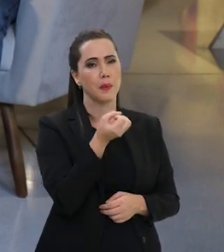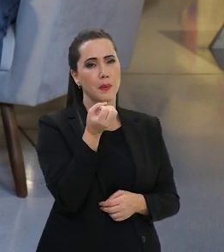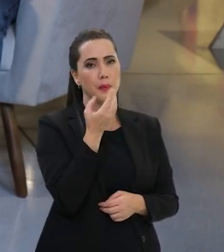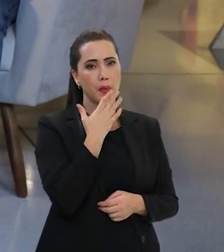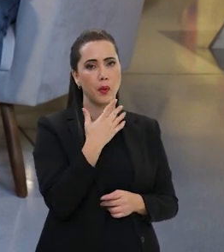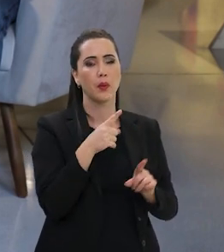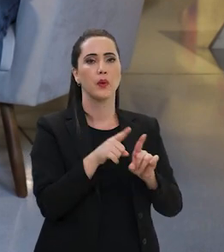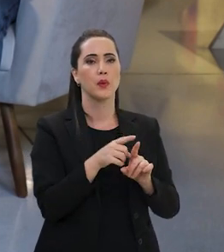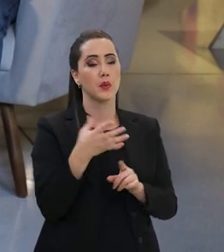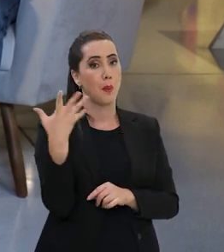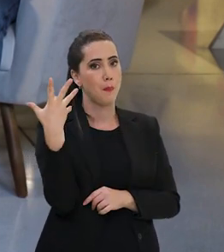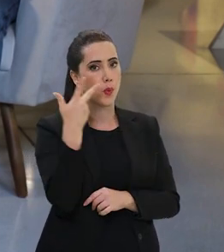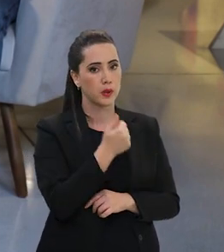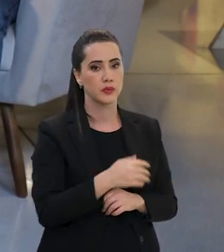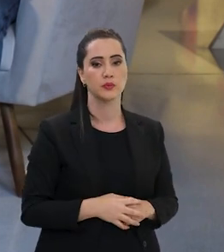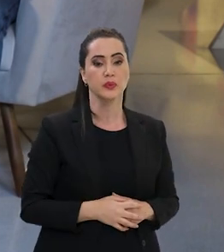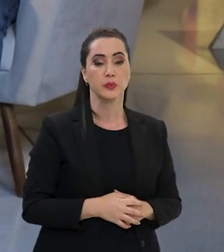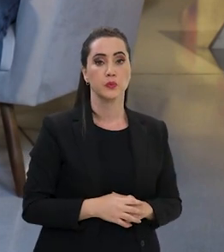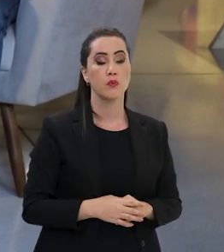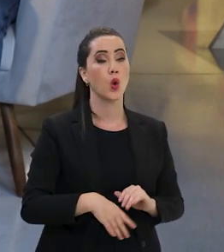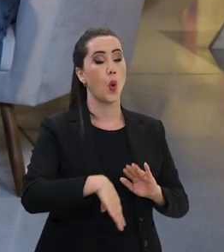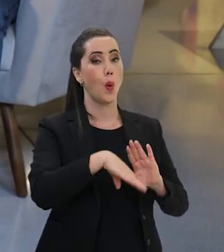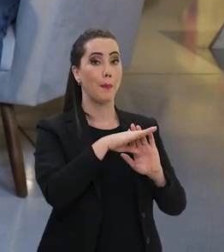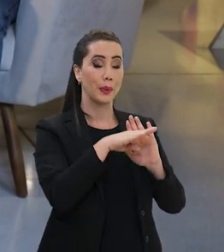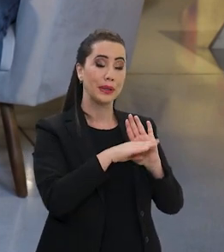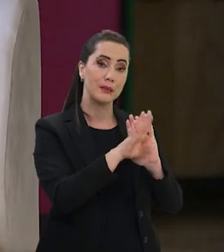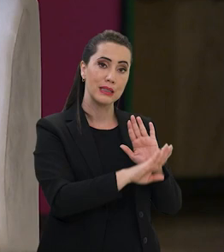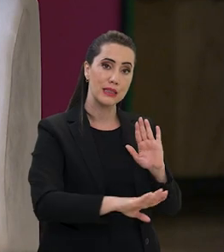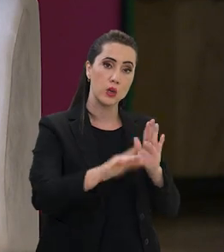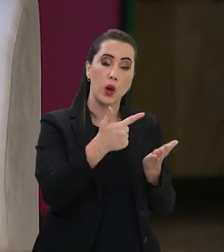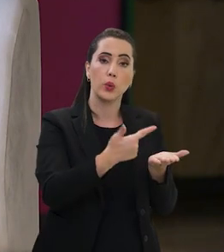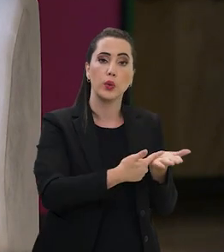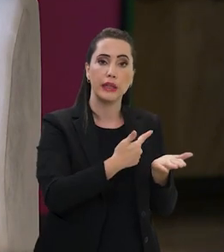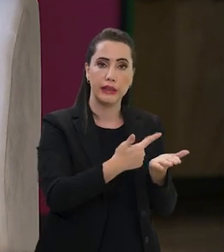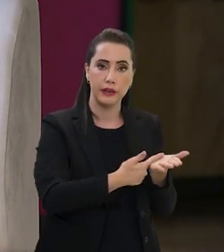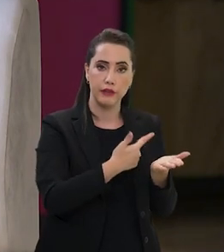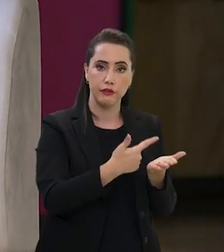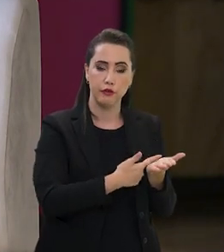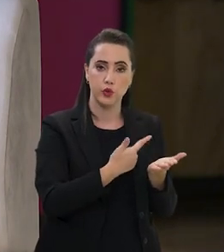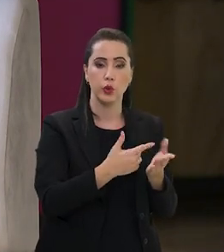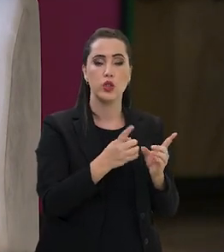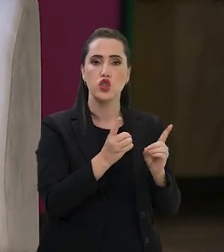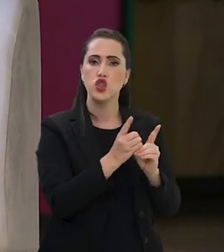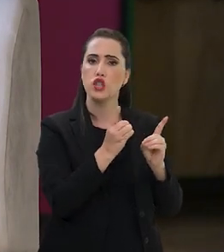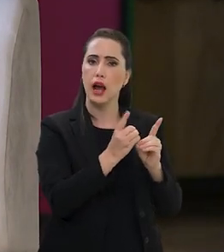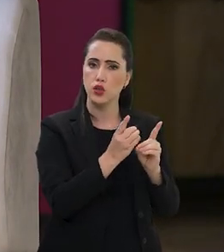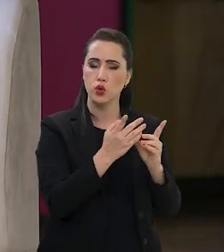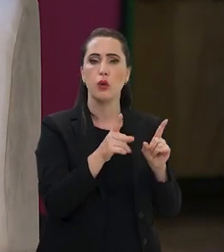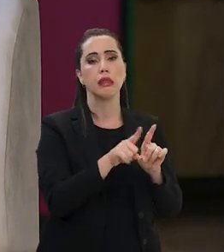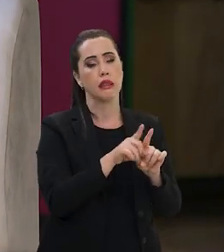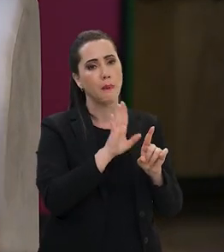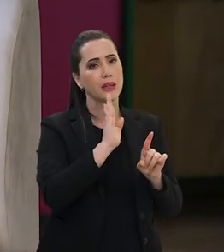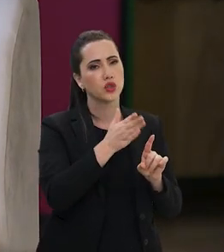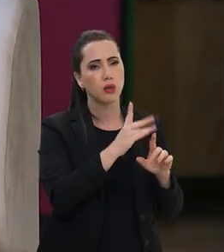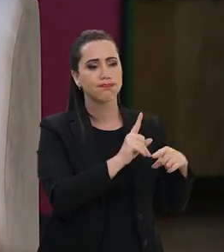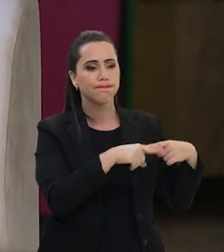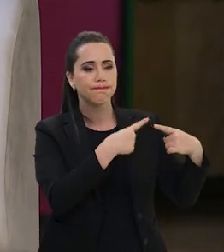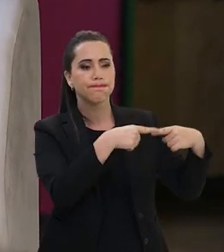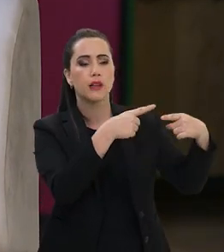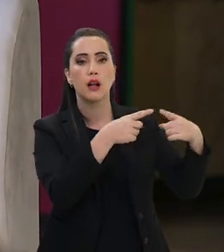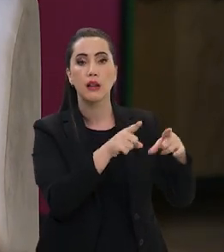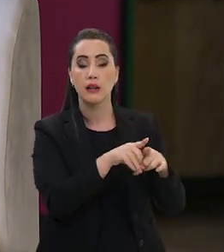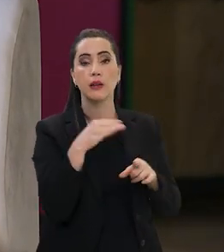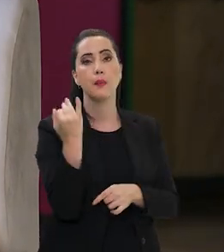lhe fisica muito fácil, porque é muito bonito. O Programa Nacional do Livro Didático é um programa também de décadas